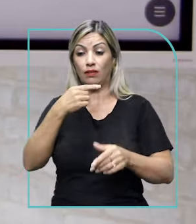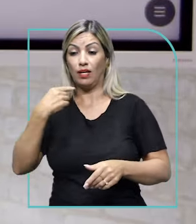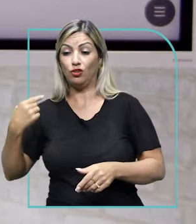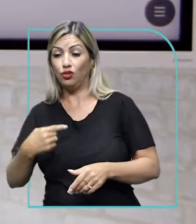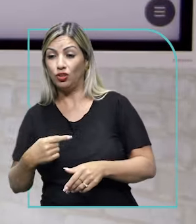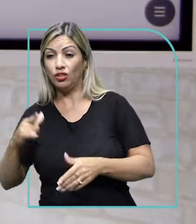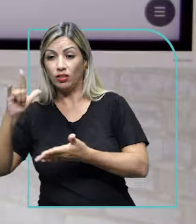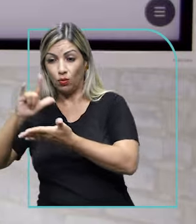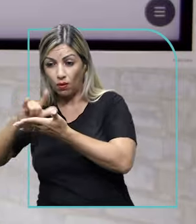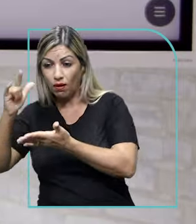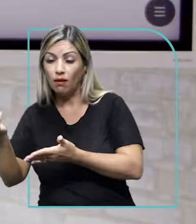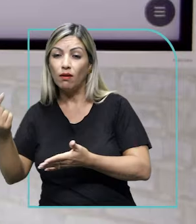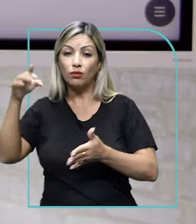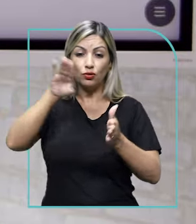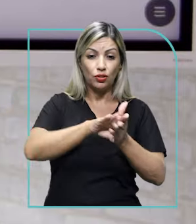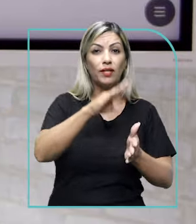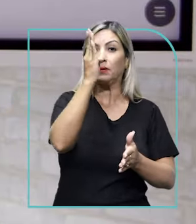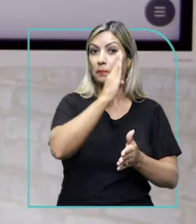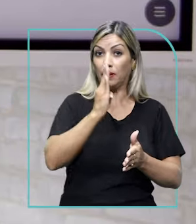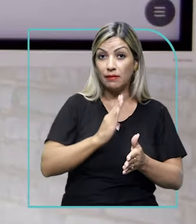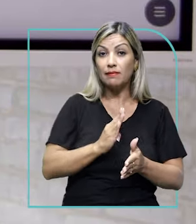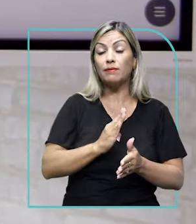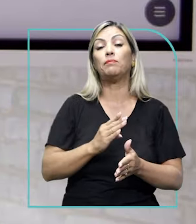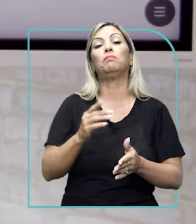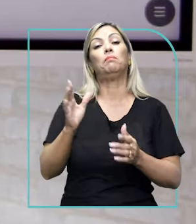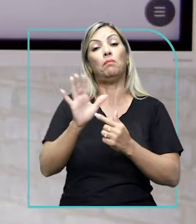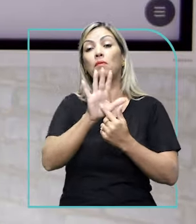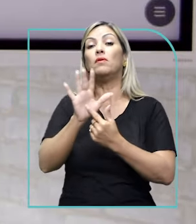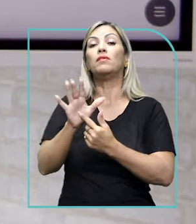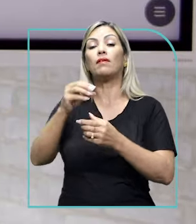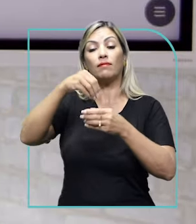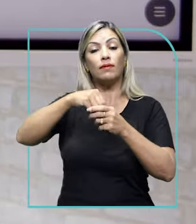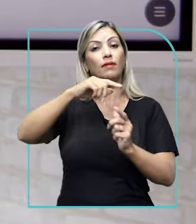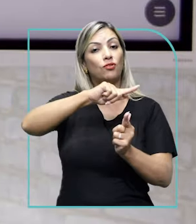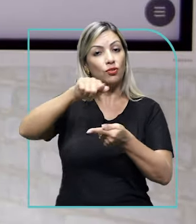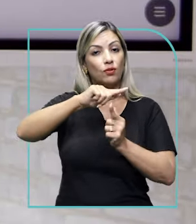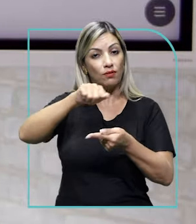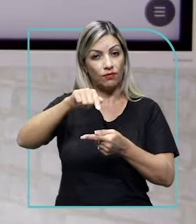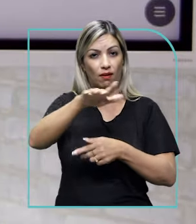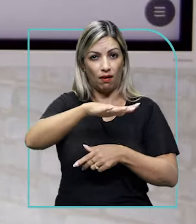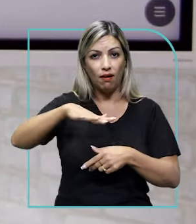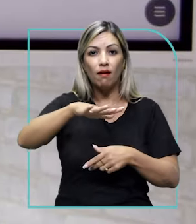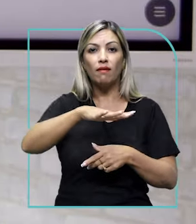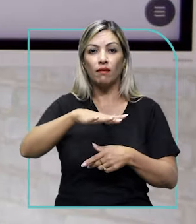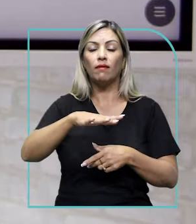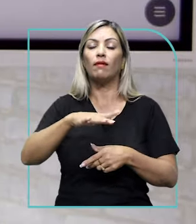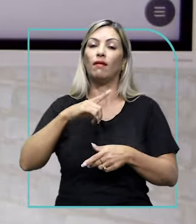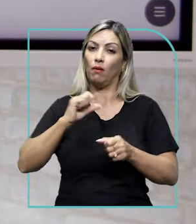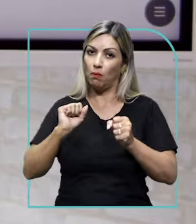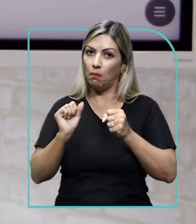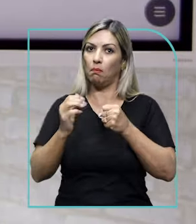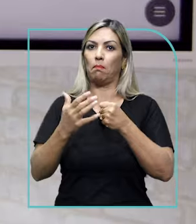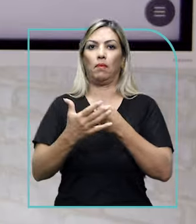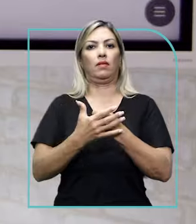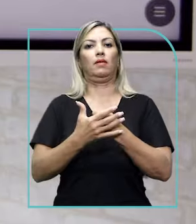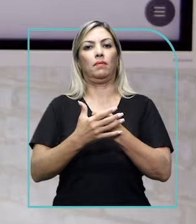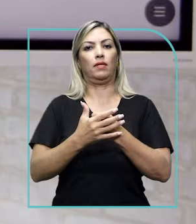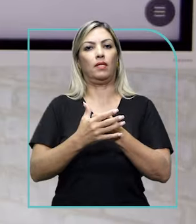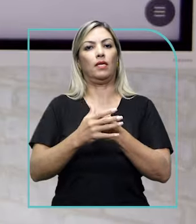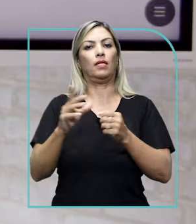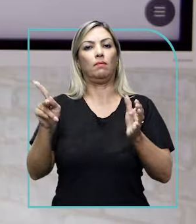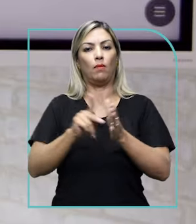da China e vem para cá. E a gente pode trazer um pouco dentro da geografia que essa foi uma pandemia da